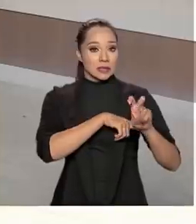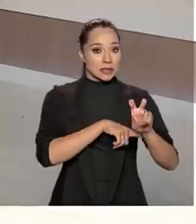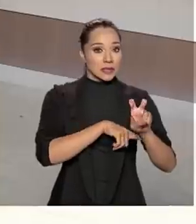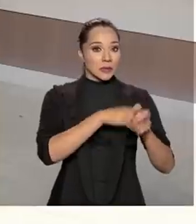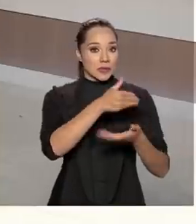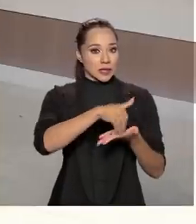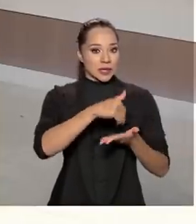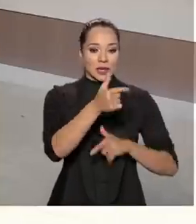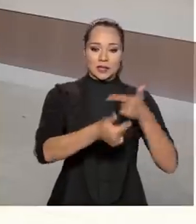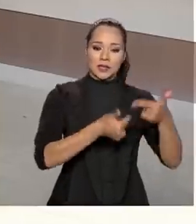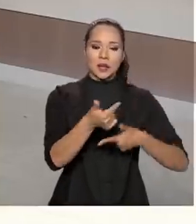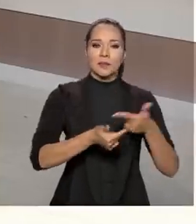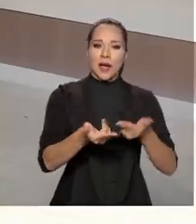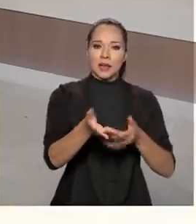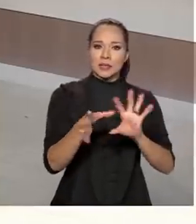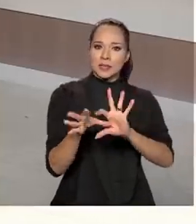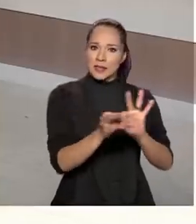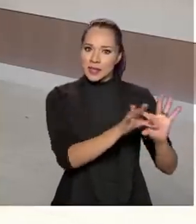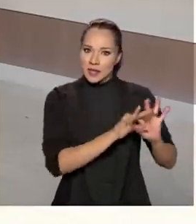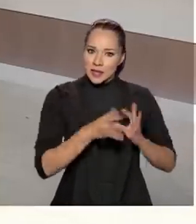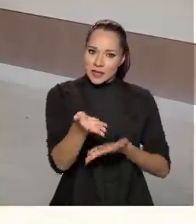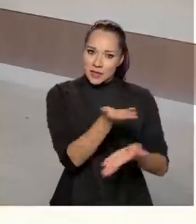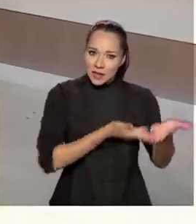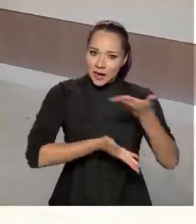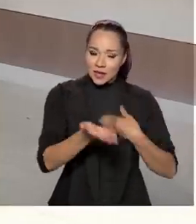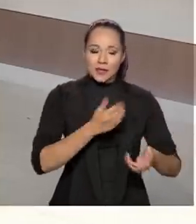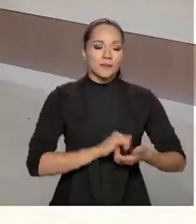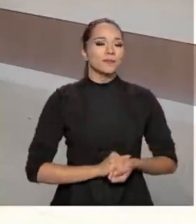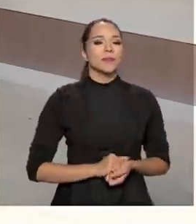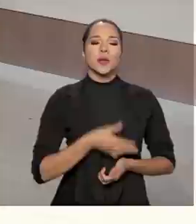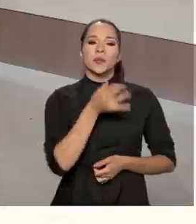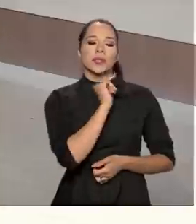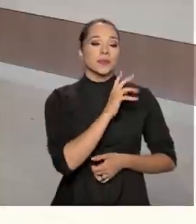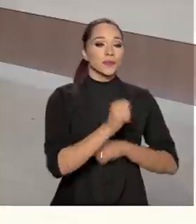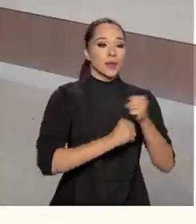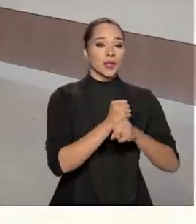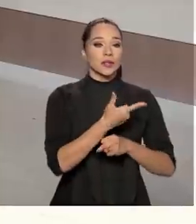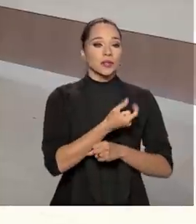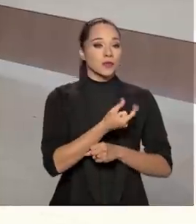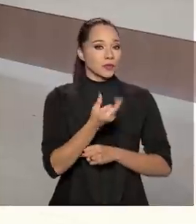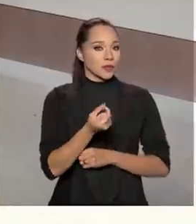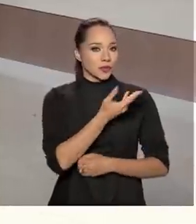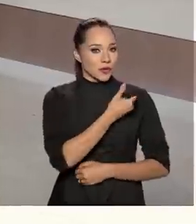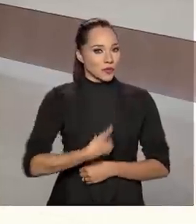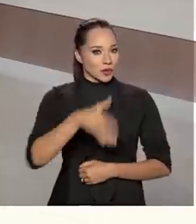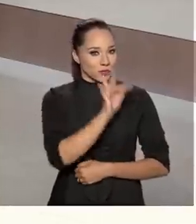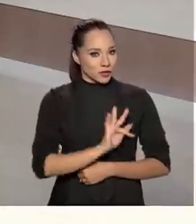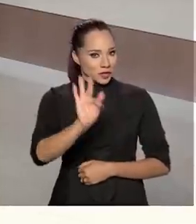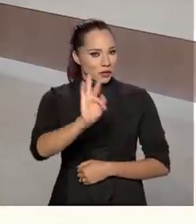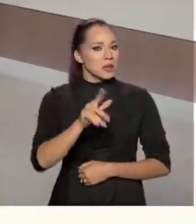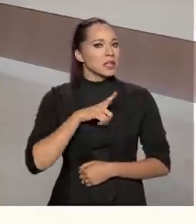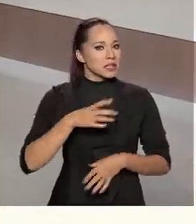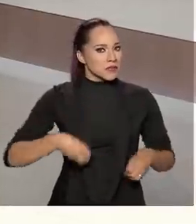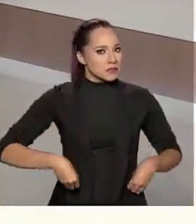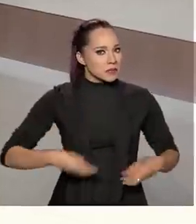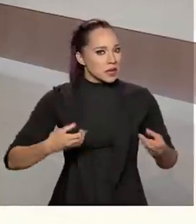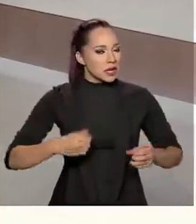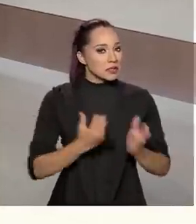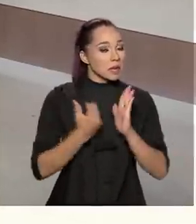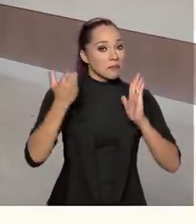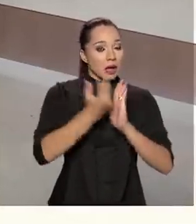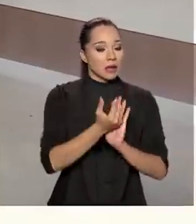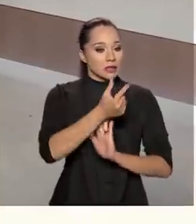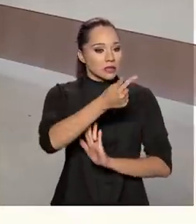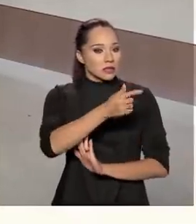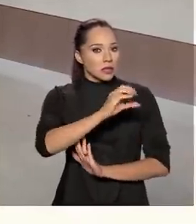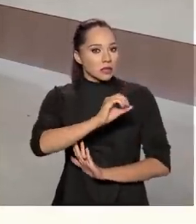que trabalham de forma integrada. Por exemplo, em 2020, o governo federal teve um gasto extra de cerca de